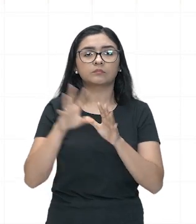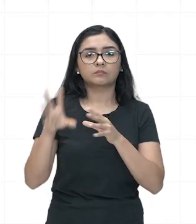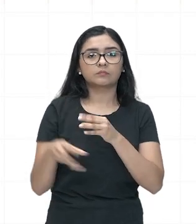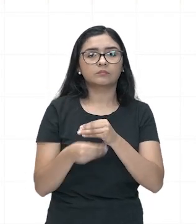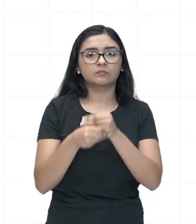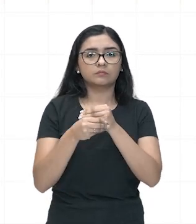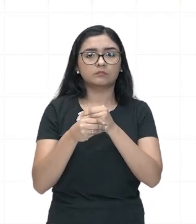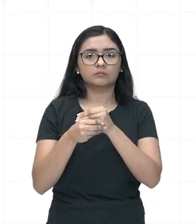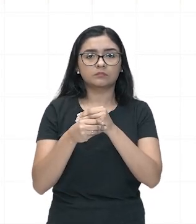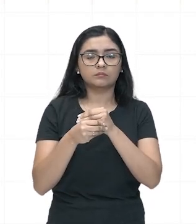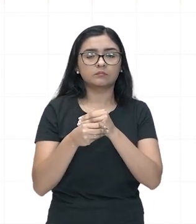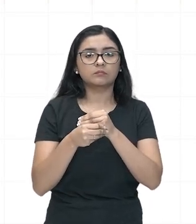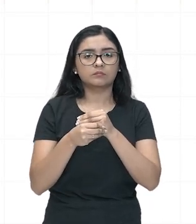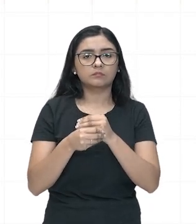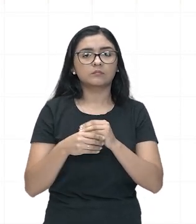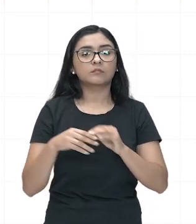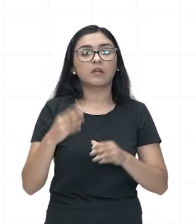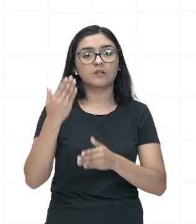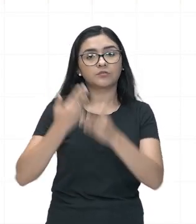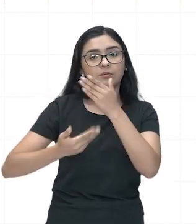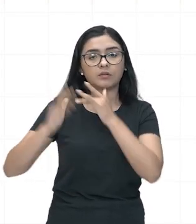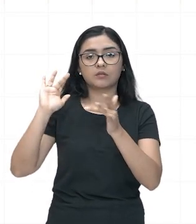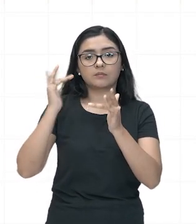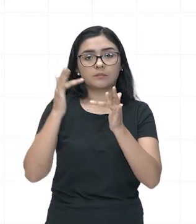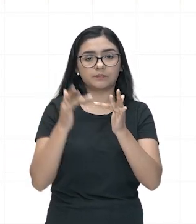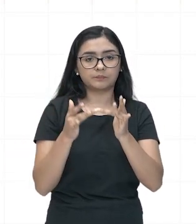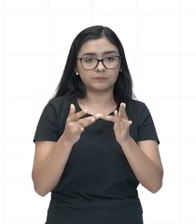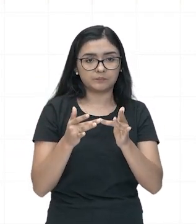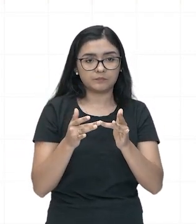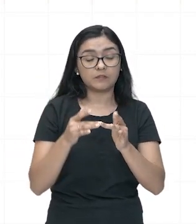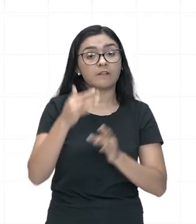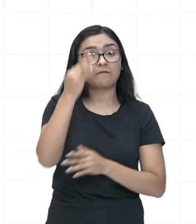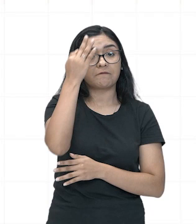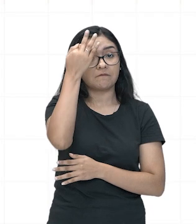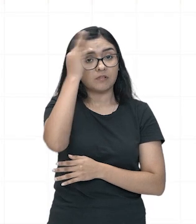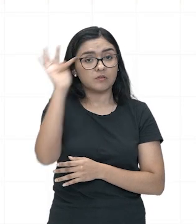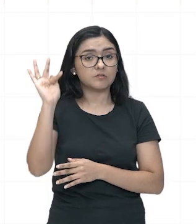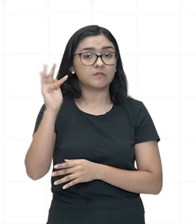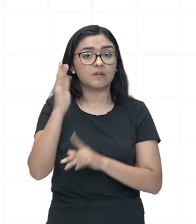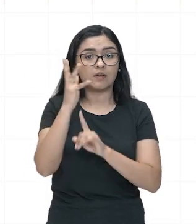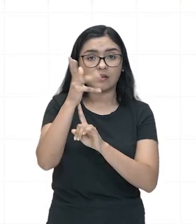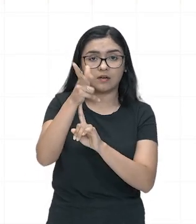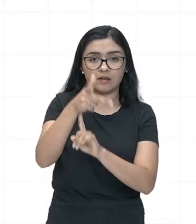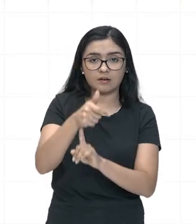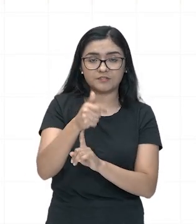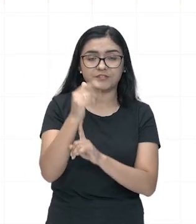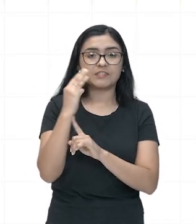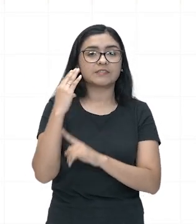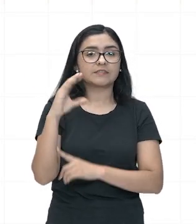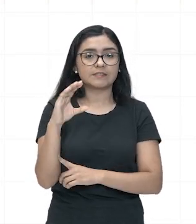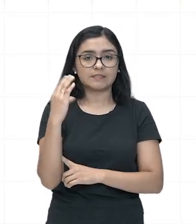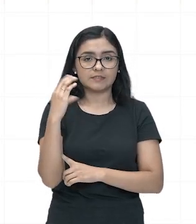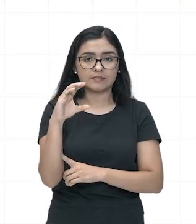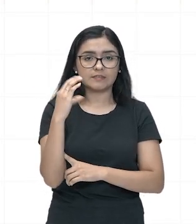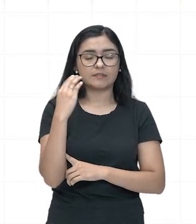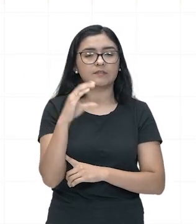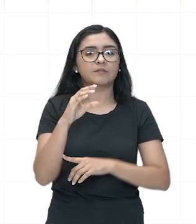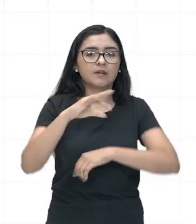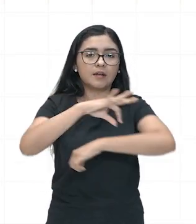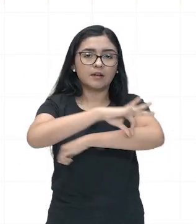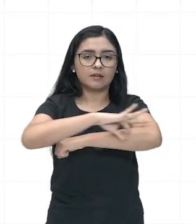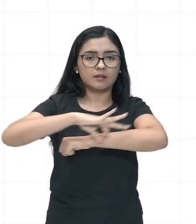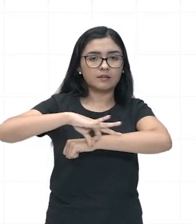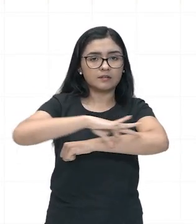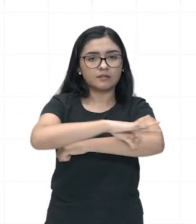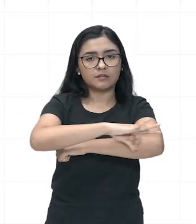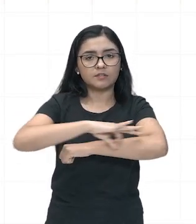da Antiguidade Clássica, incluindo filosofia, arte, ciência, arquitetura,